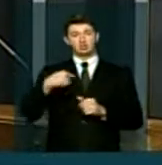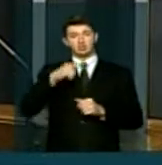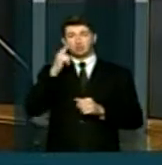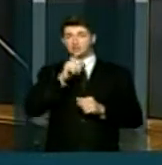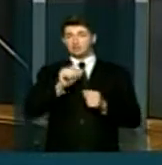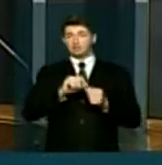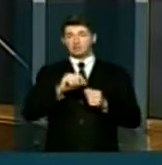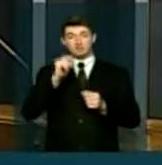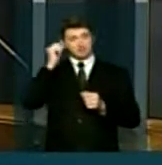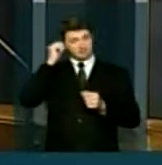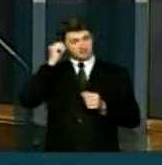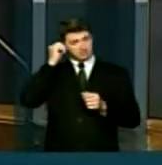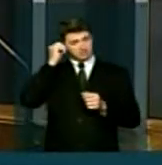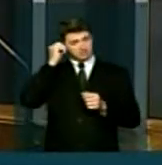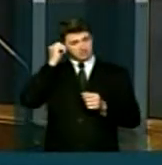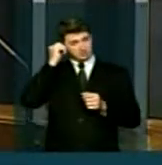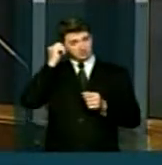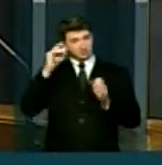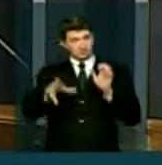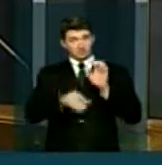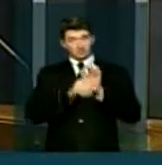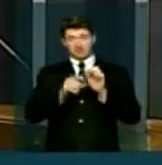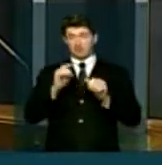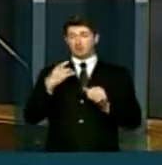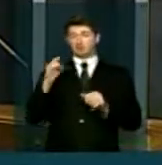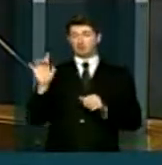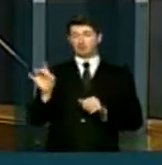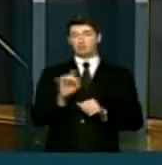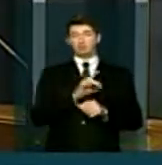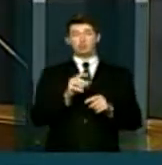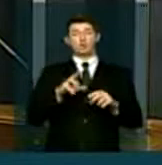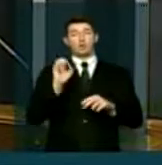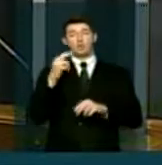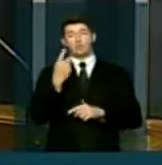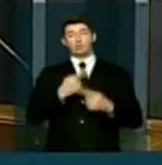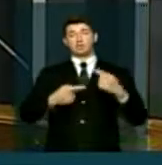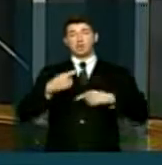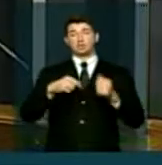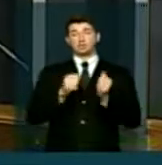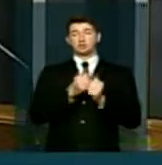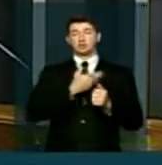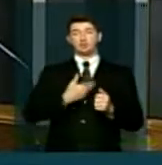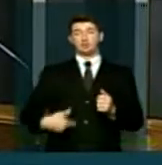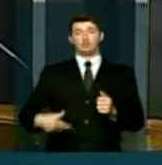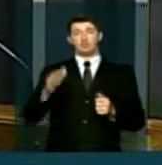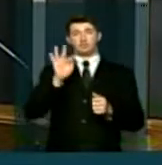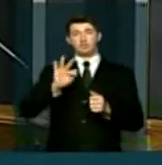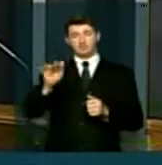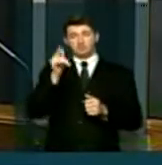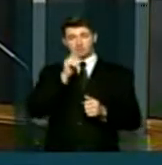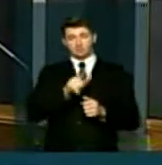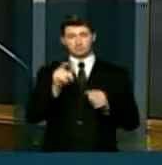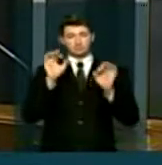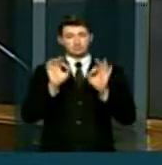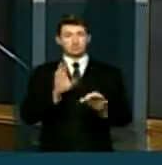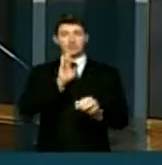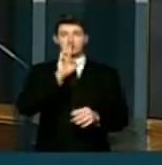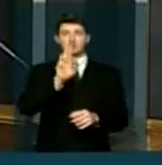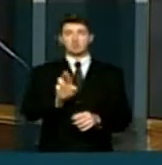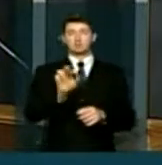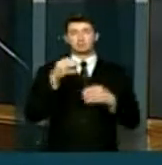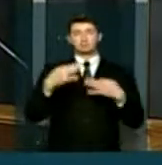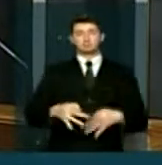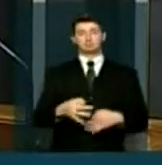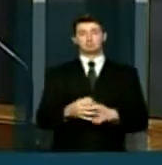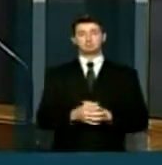isso através de emenda individual e de negociações com o governo federal para que esta resposta